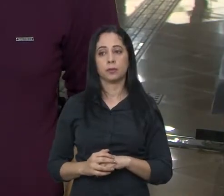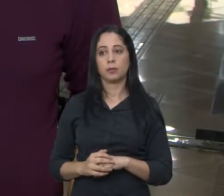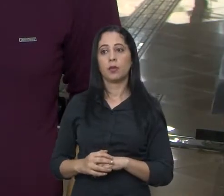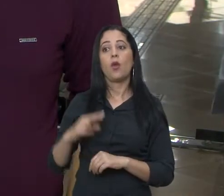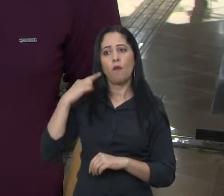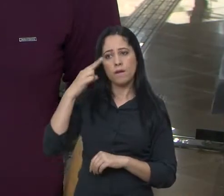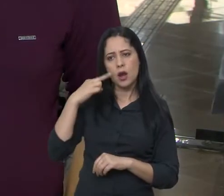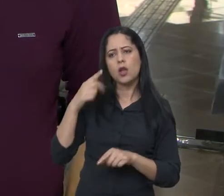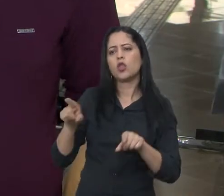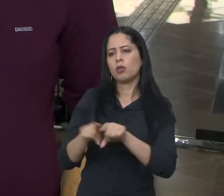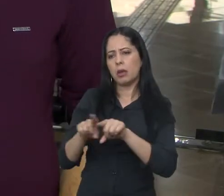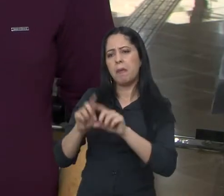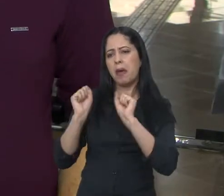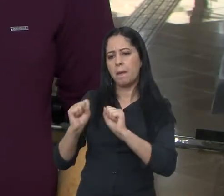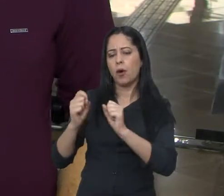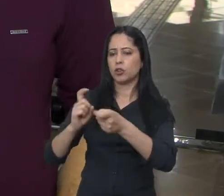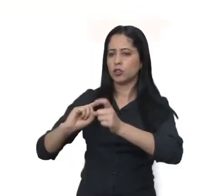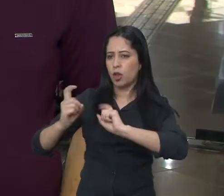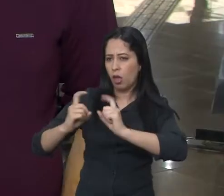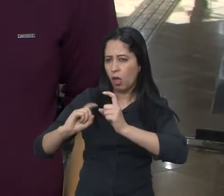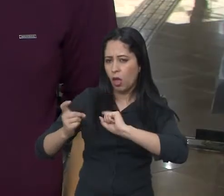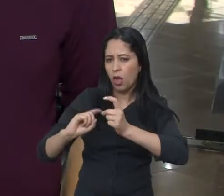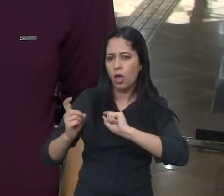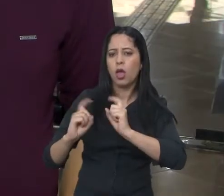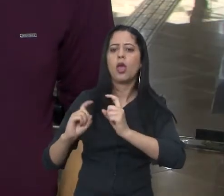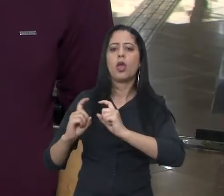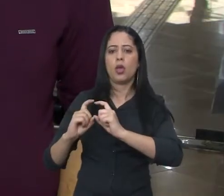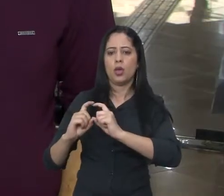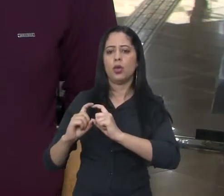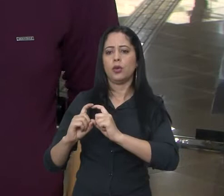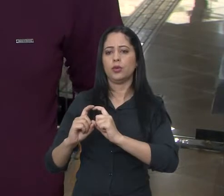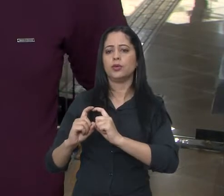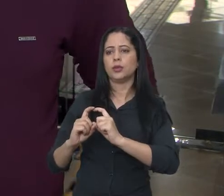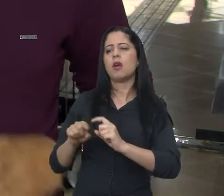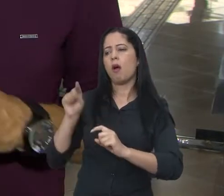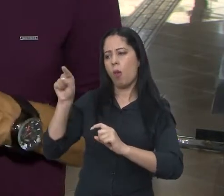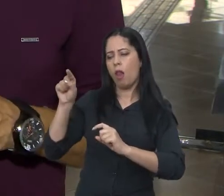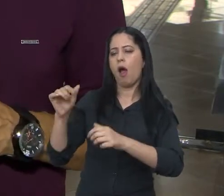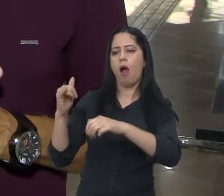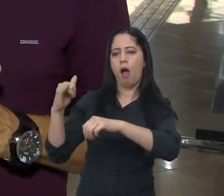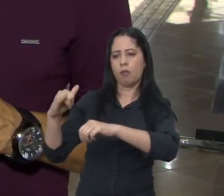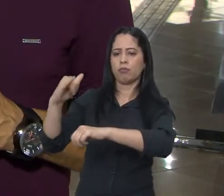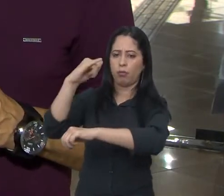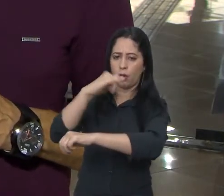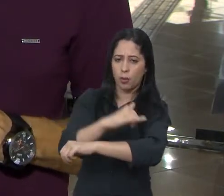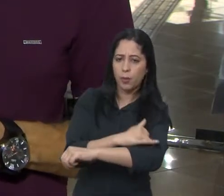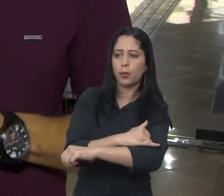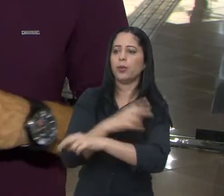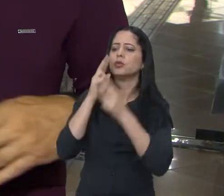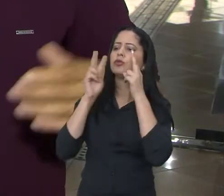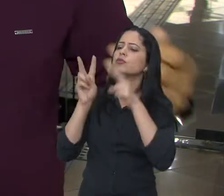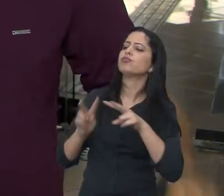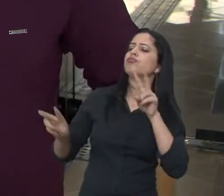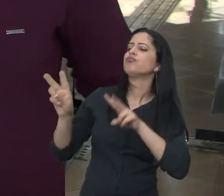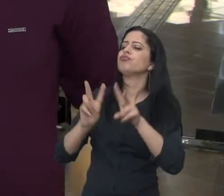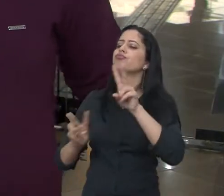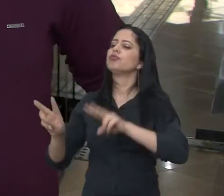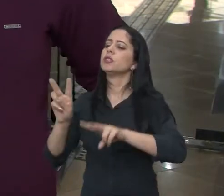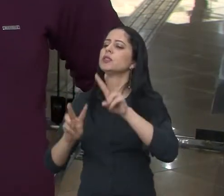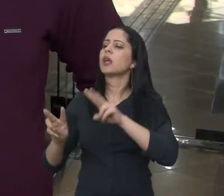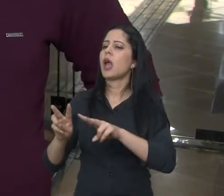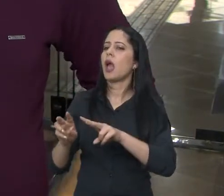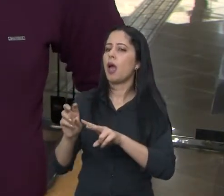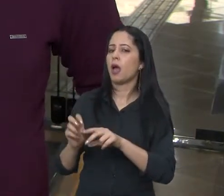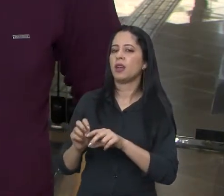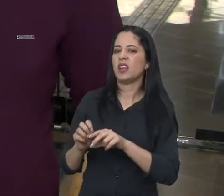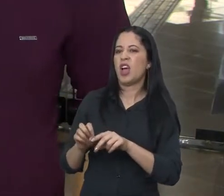novidade na nossa cidade de São José dos Campos. O vereador também pode fazer reuniões com a nova concessão pessoal do aeroporto,